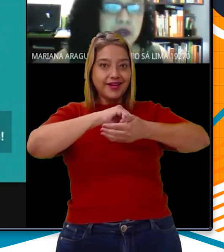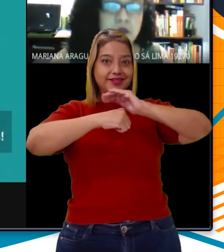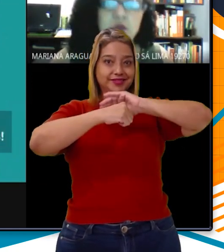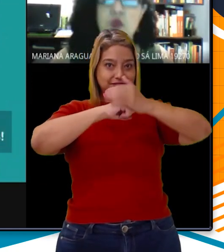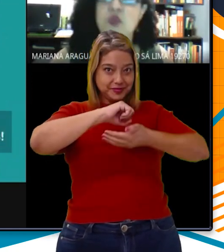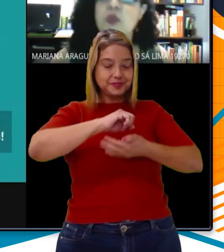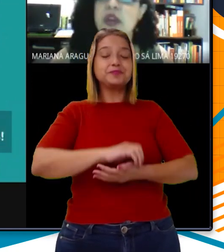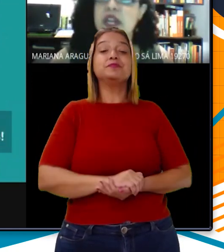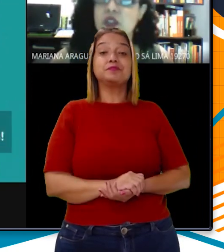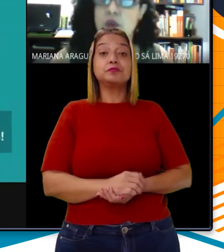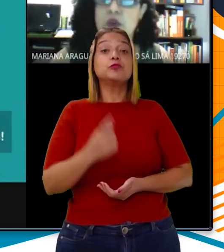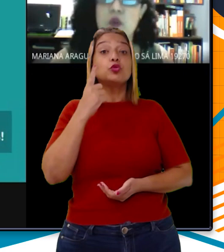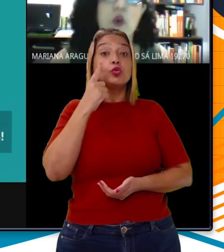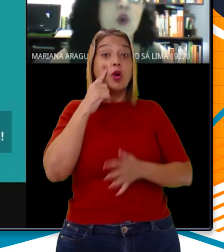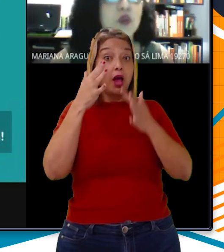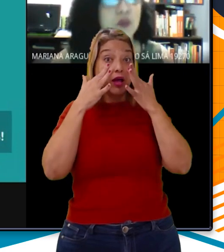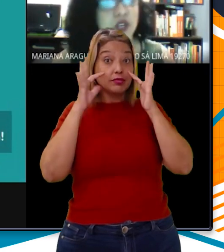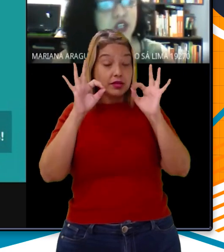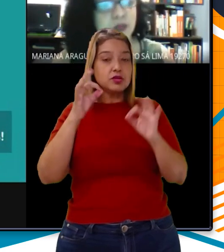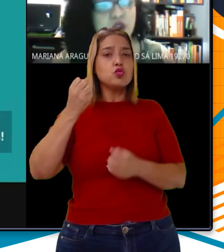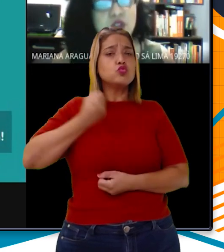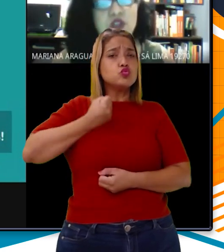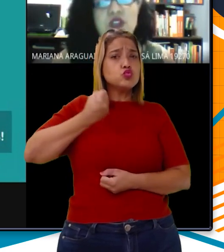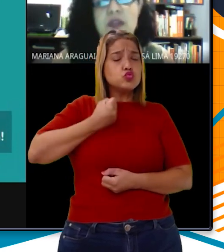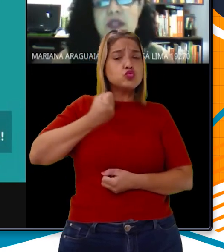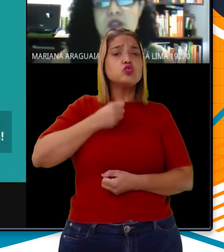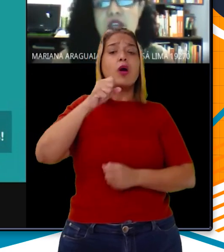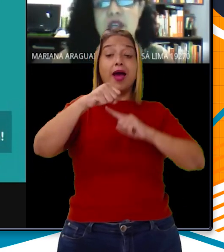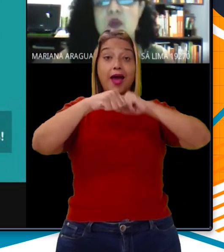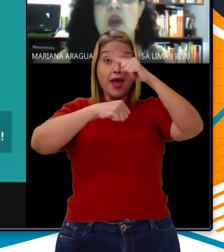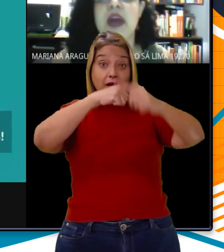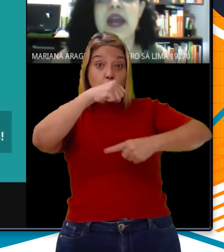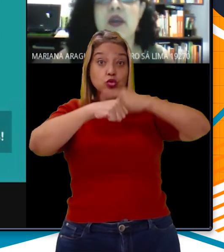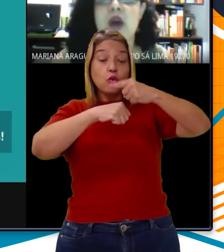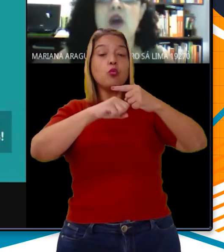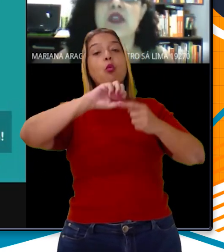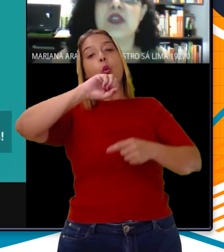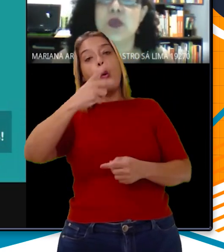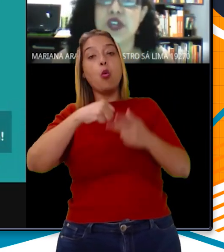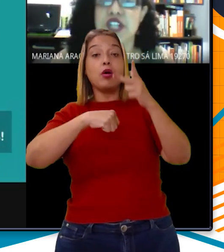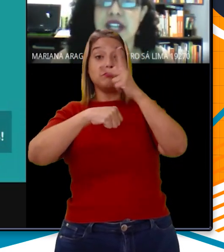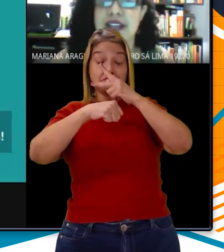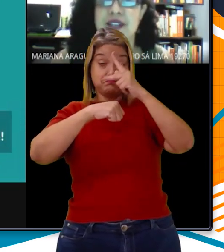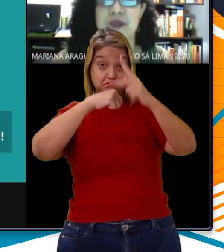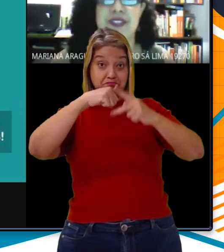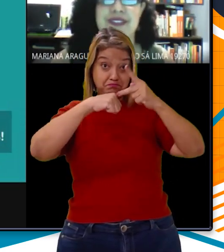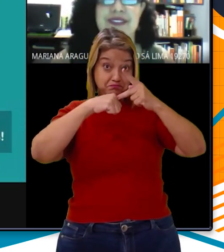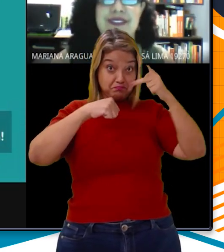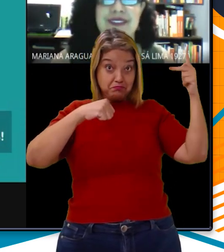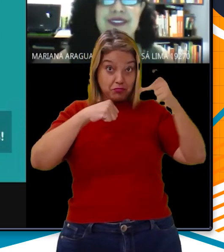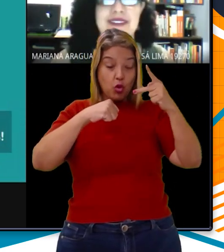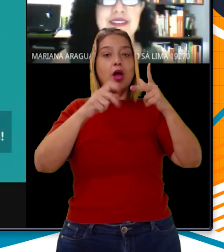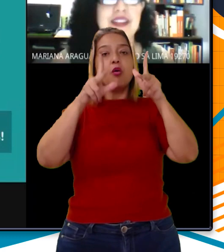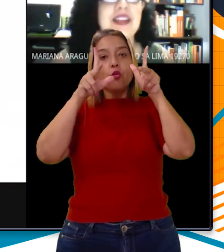Atenção! O número atômico, ou o número de prótons de um elemento químico, é igual ao seu número de elétrons.